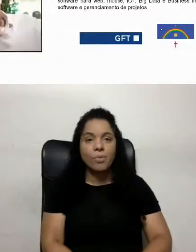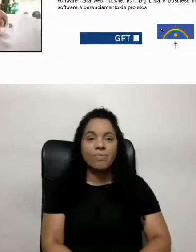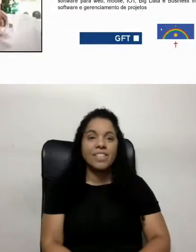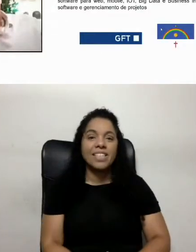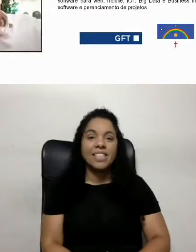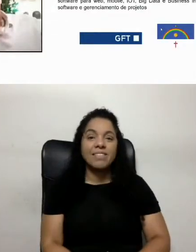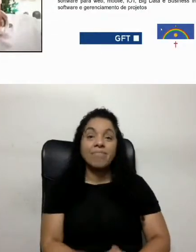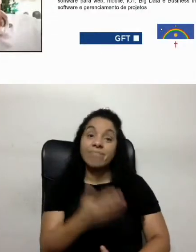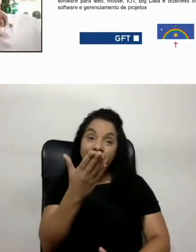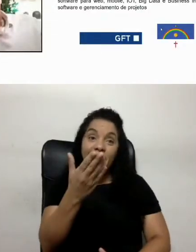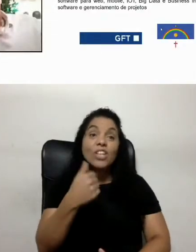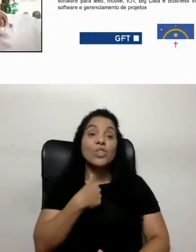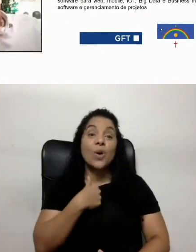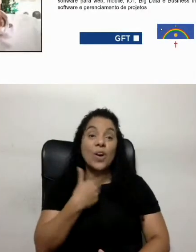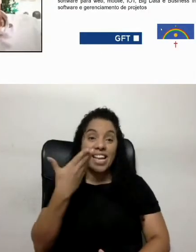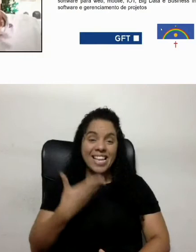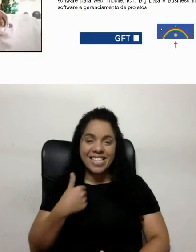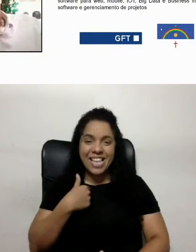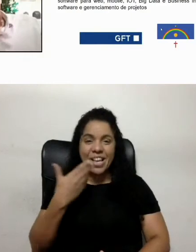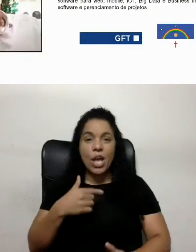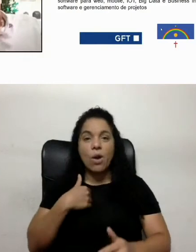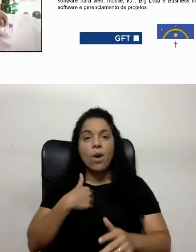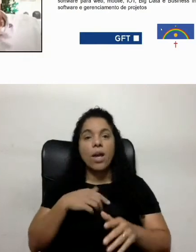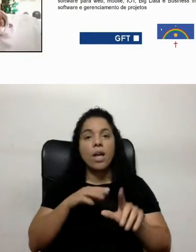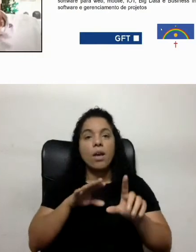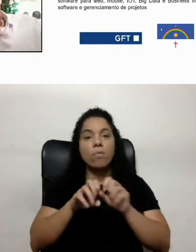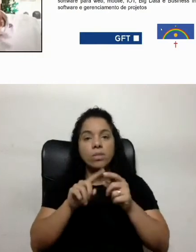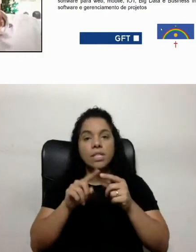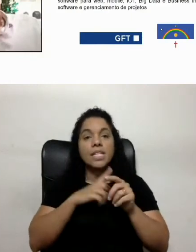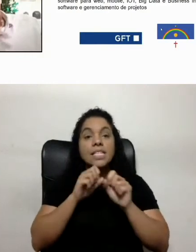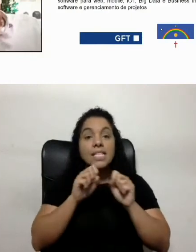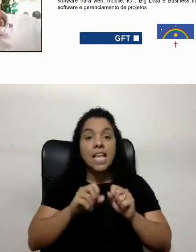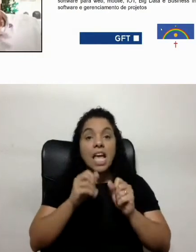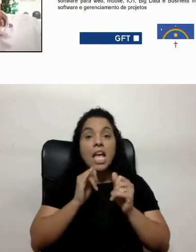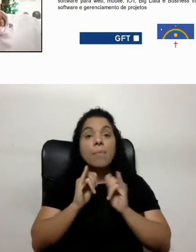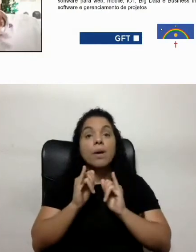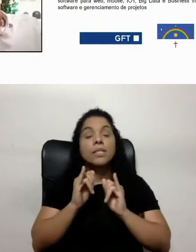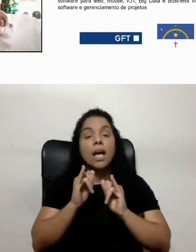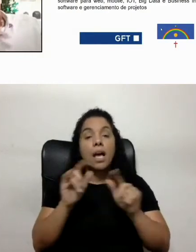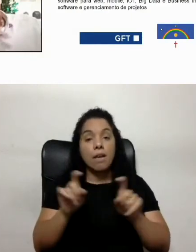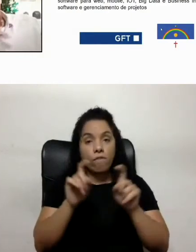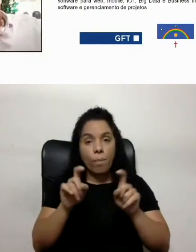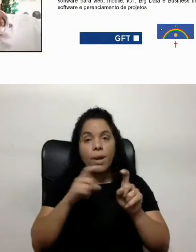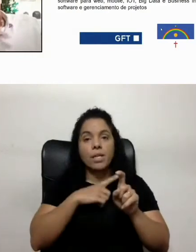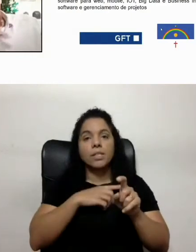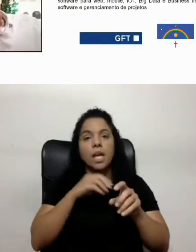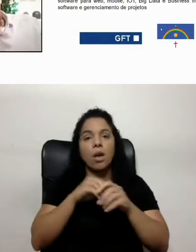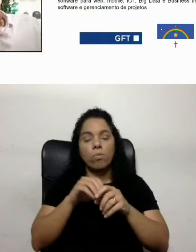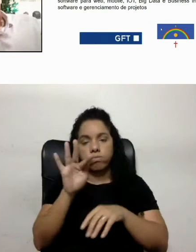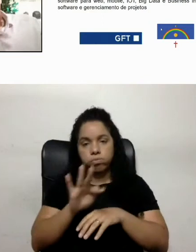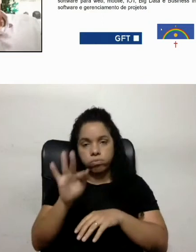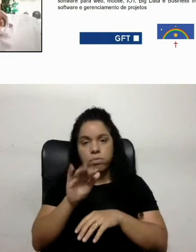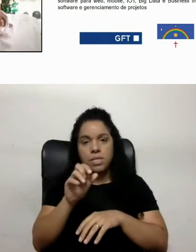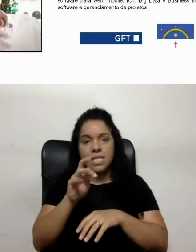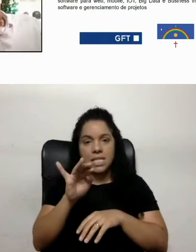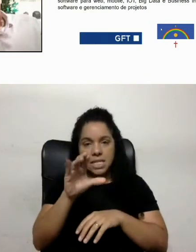Esse sou eu. Atualmente, eu tenho um bacharelado em sistema de informação, e pelas TACs e algumas certificações na